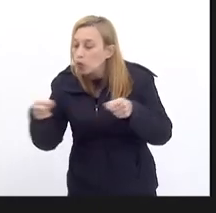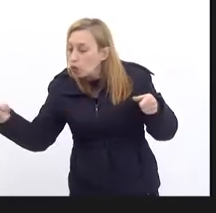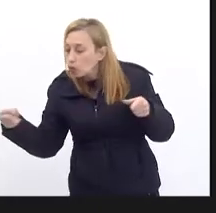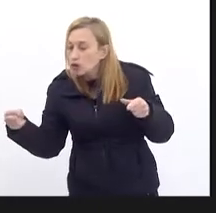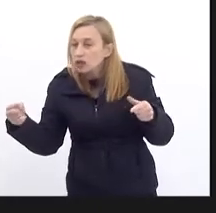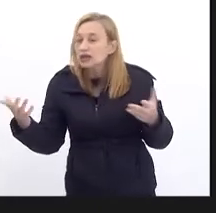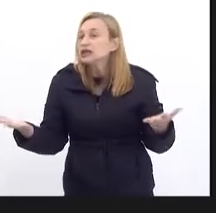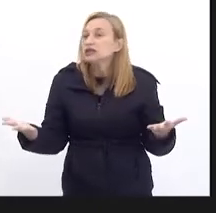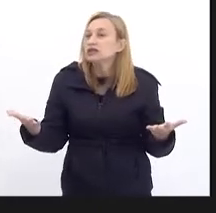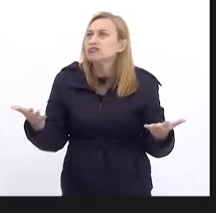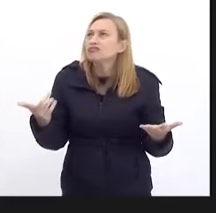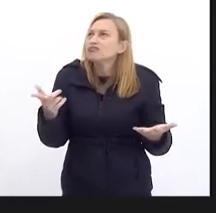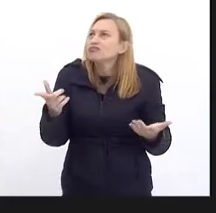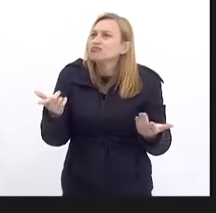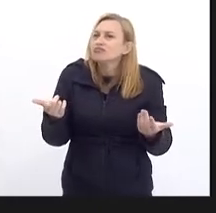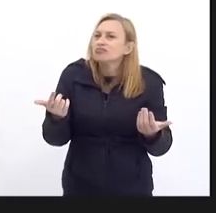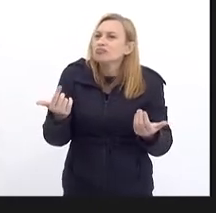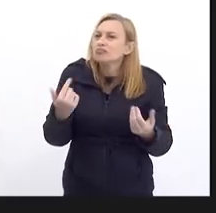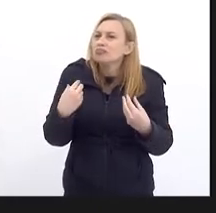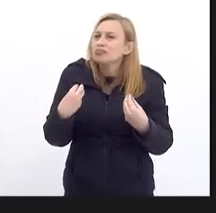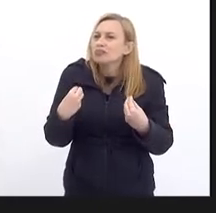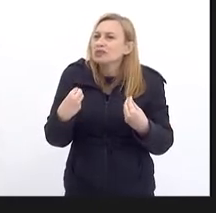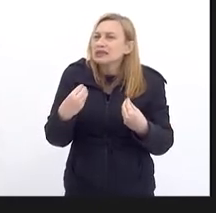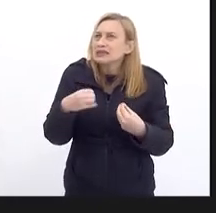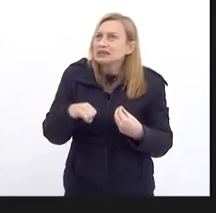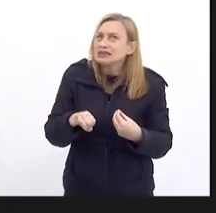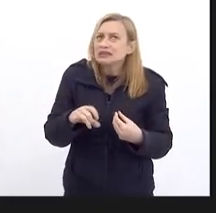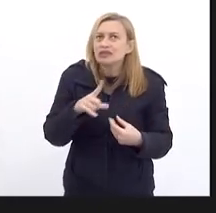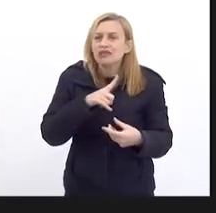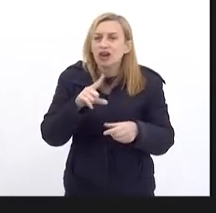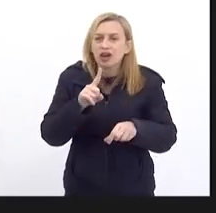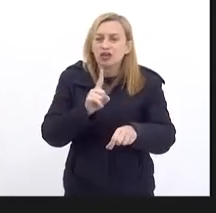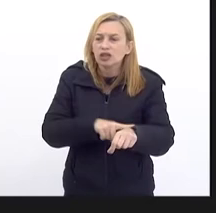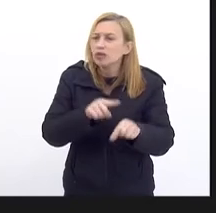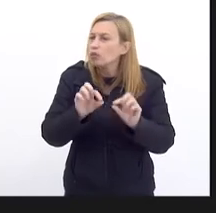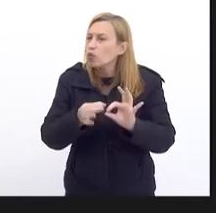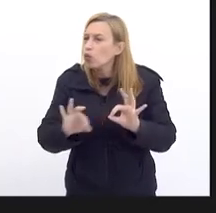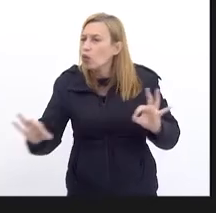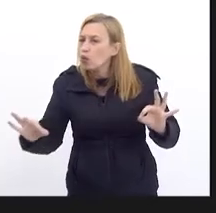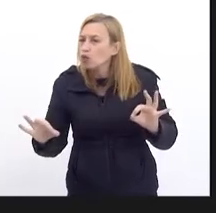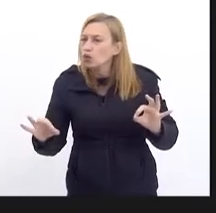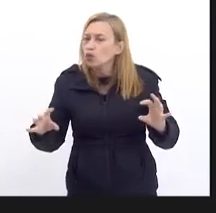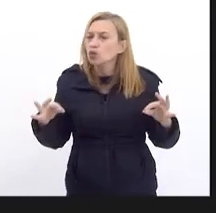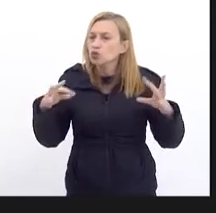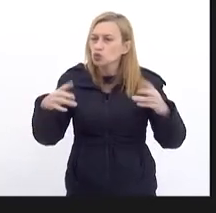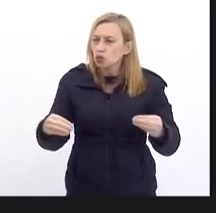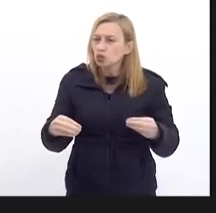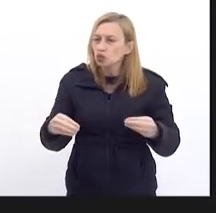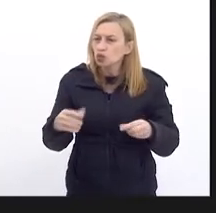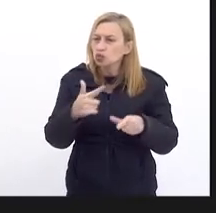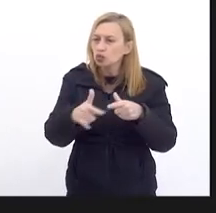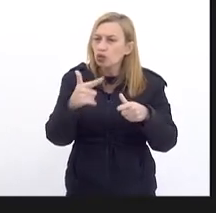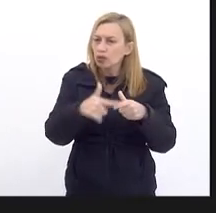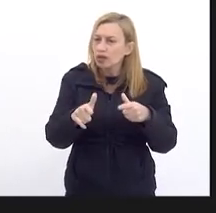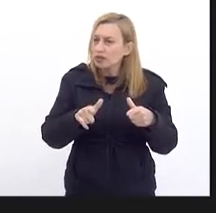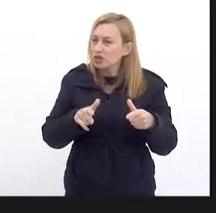adianta De longo prazo Eu Ter Todos os problemas Aumentados